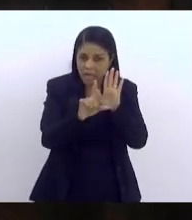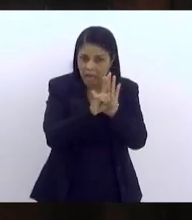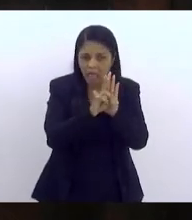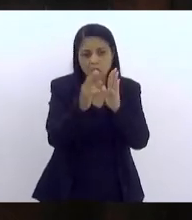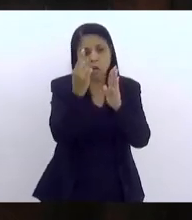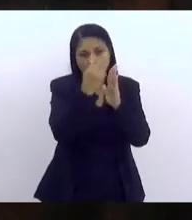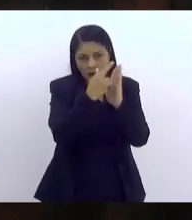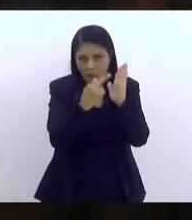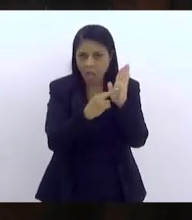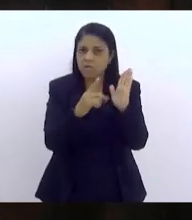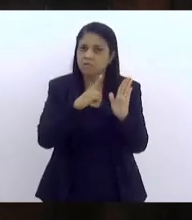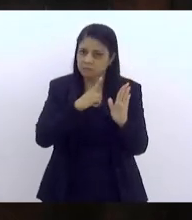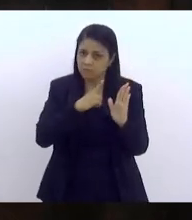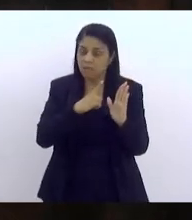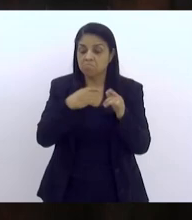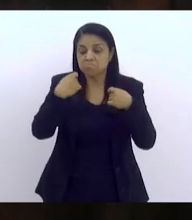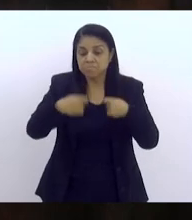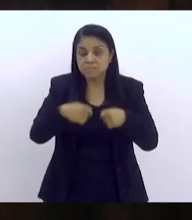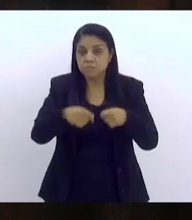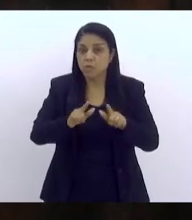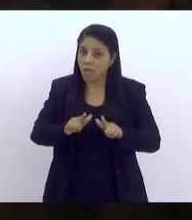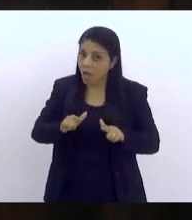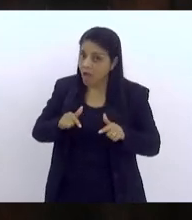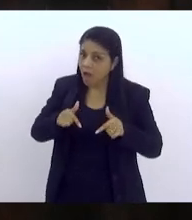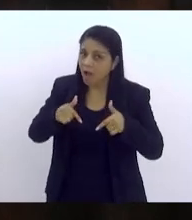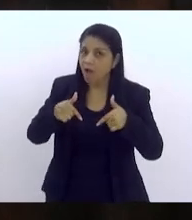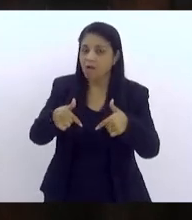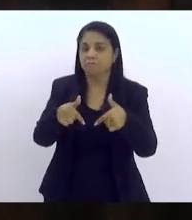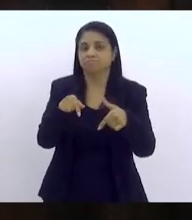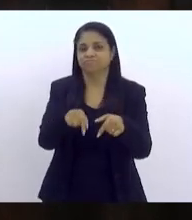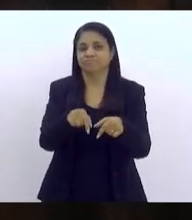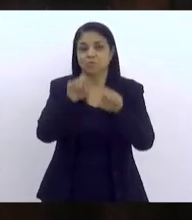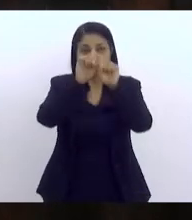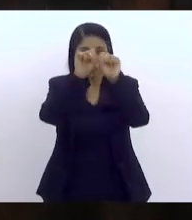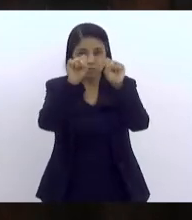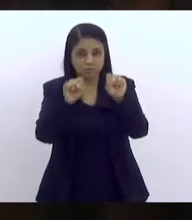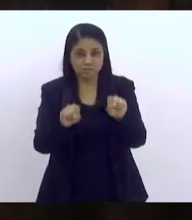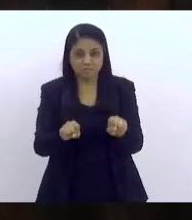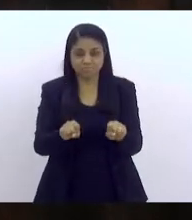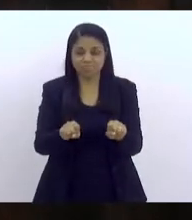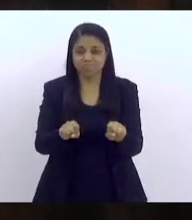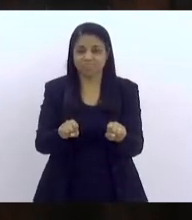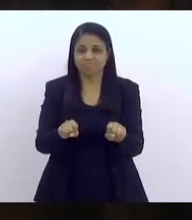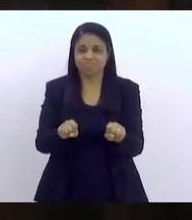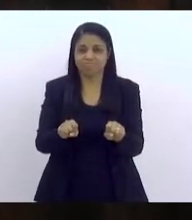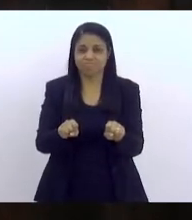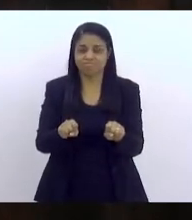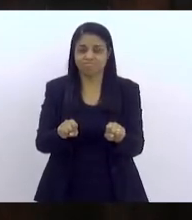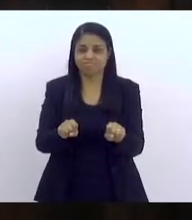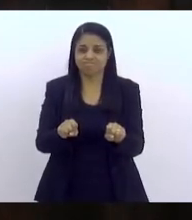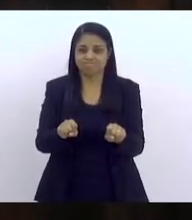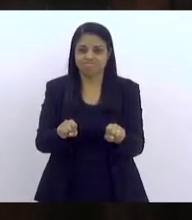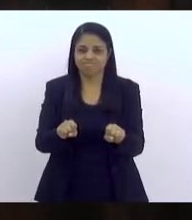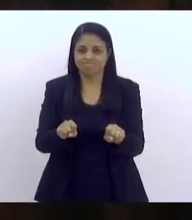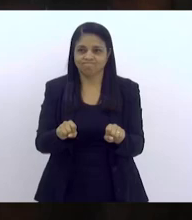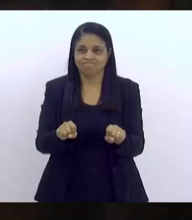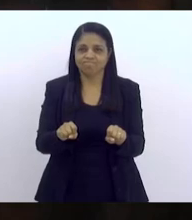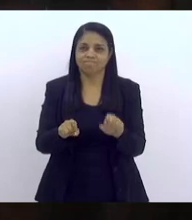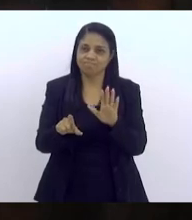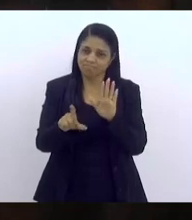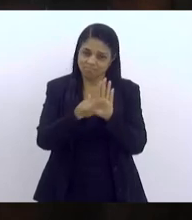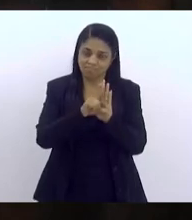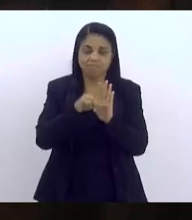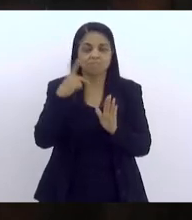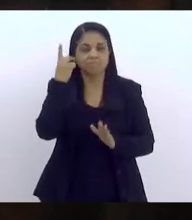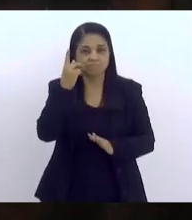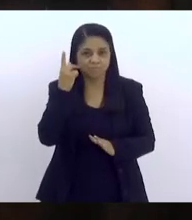talvez seja implementarmos um sistema que efetive essas políticas.